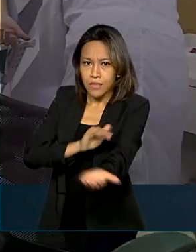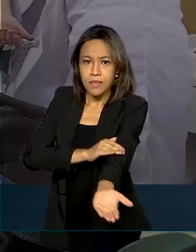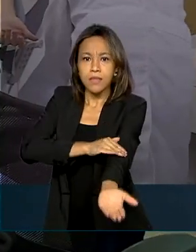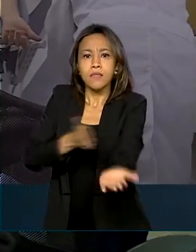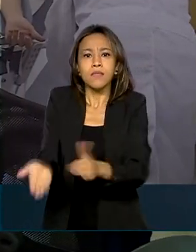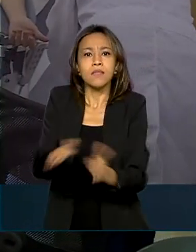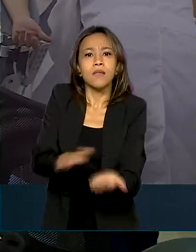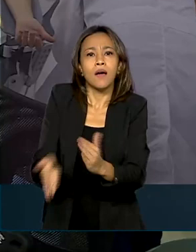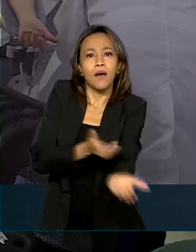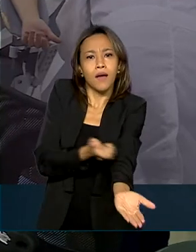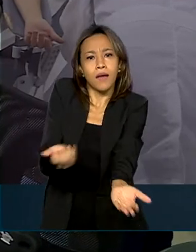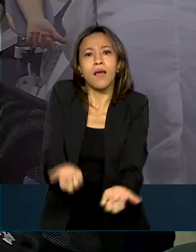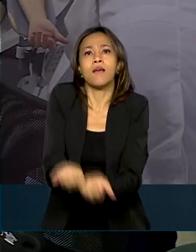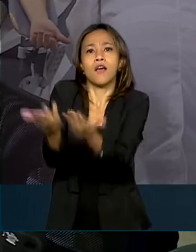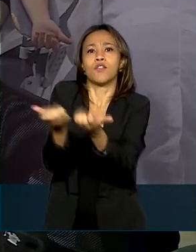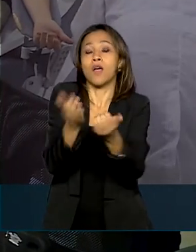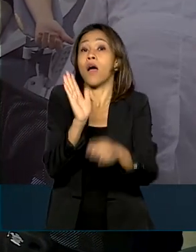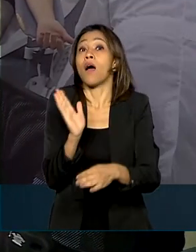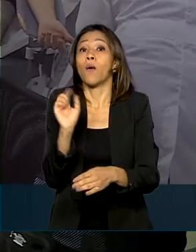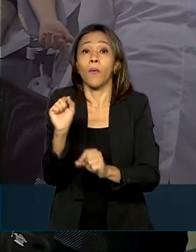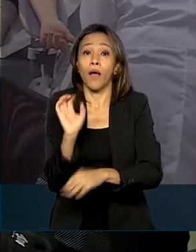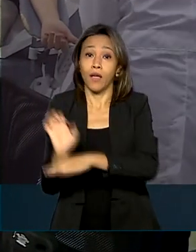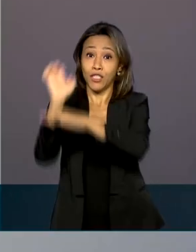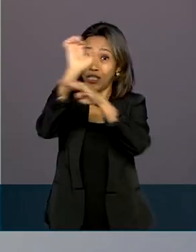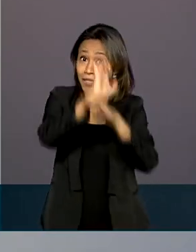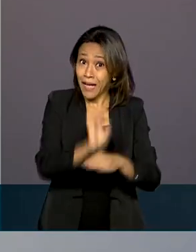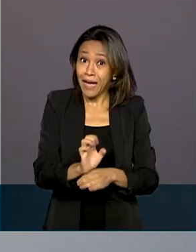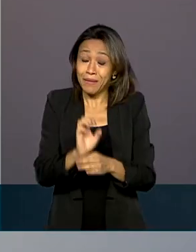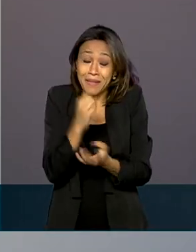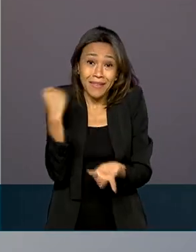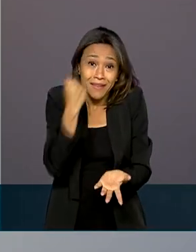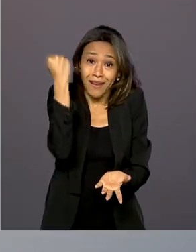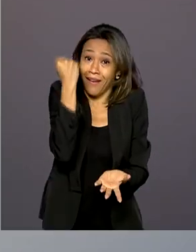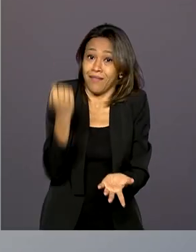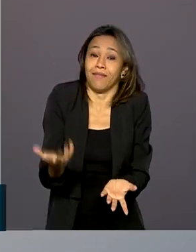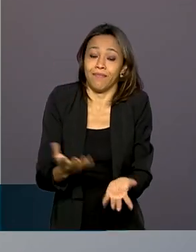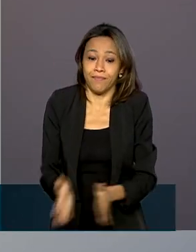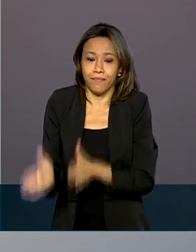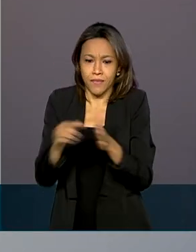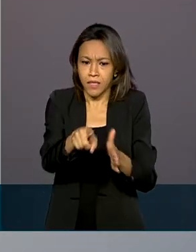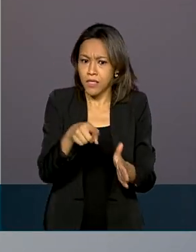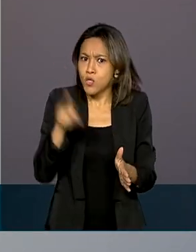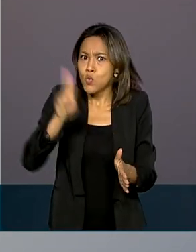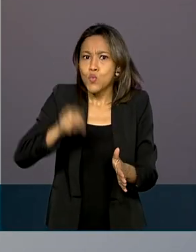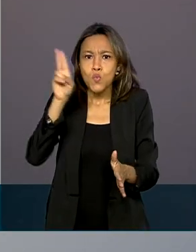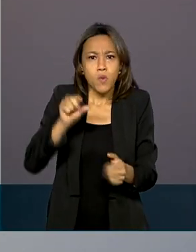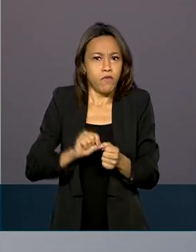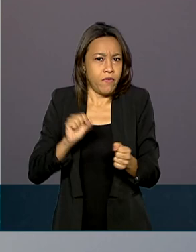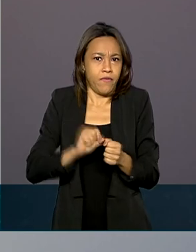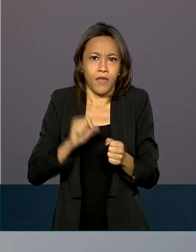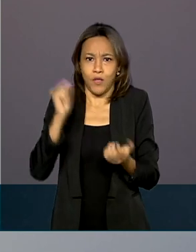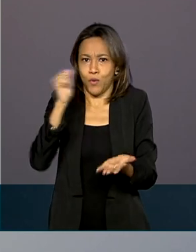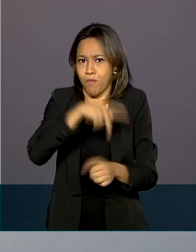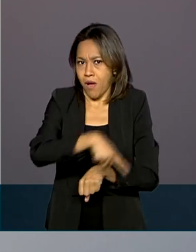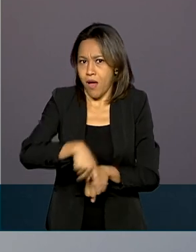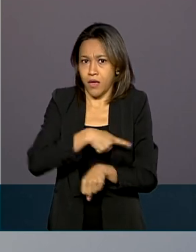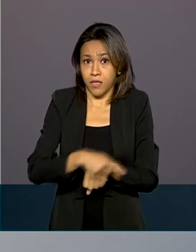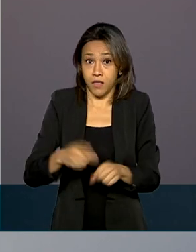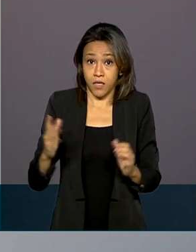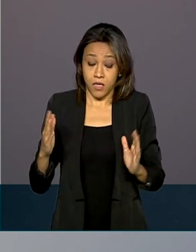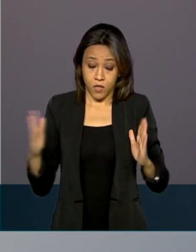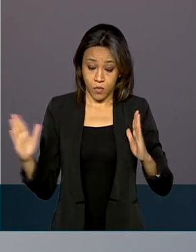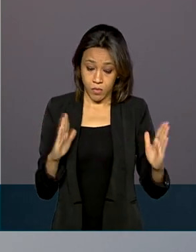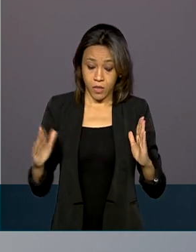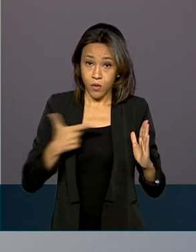ajudando estados em situação mais crítica. Isso é um fato histórico, nunca foi feito no país. Só no ano de 2020,